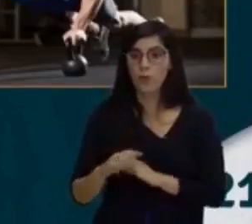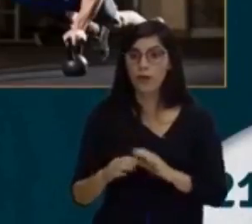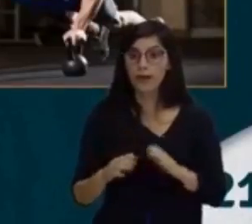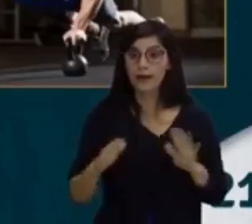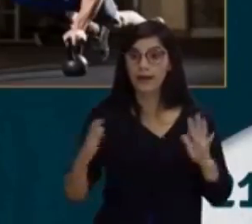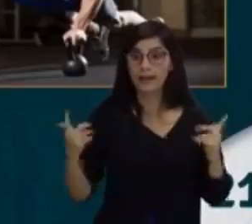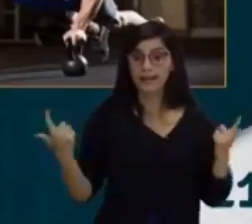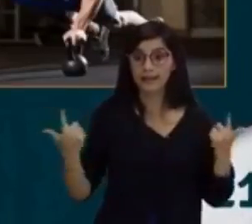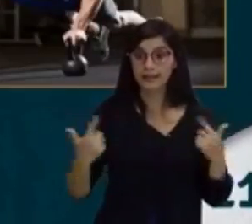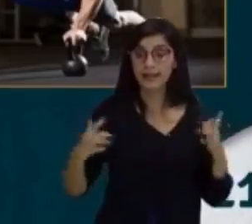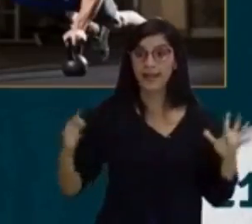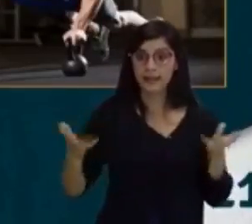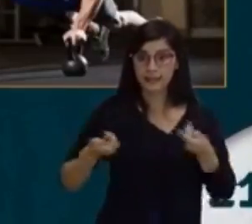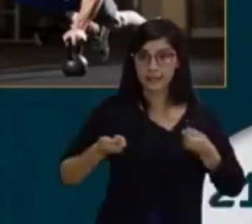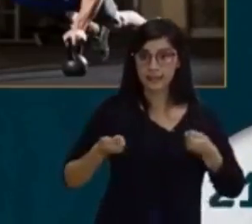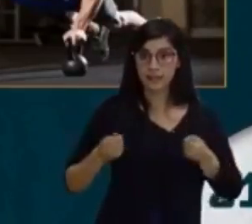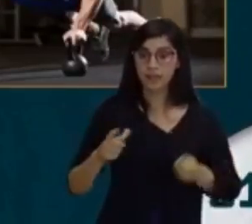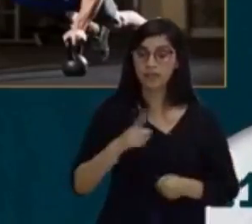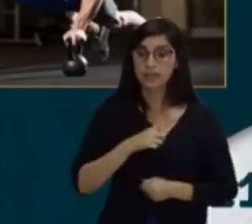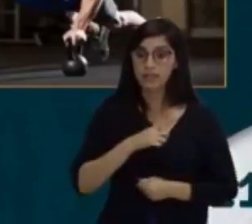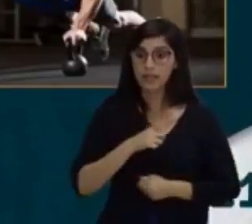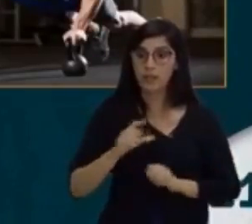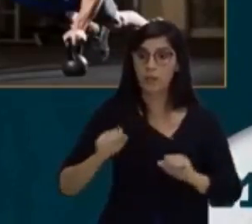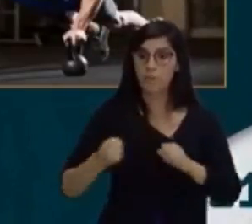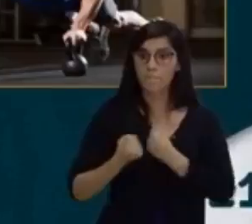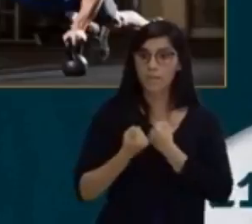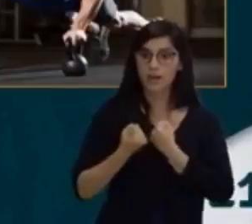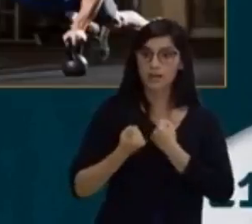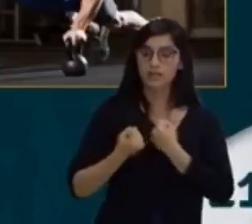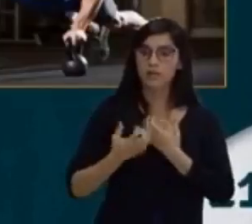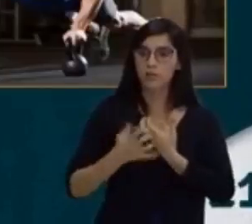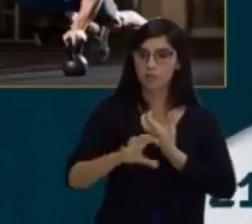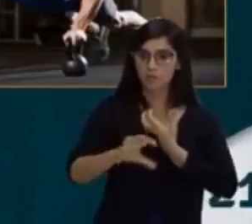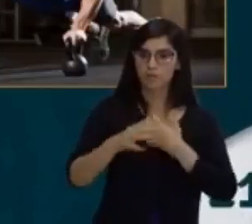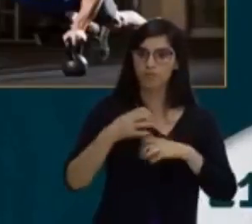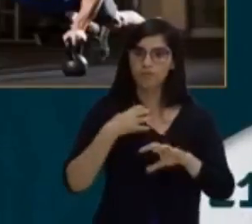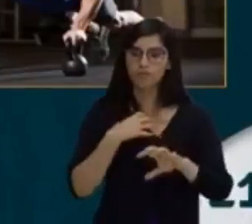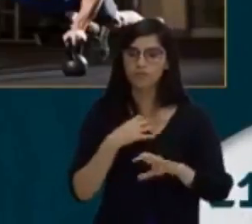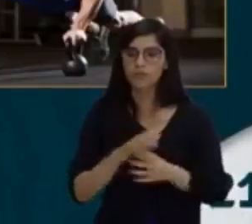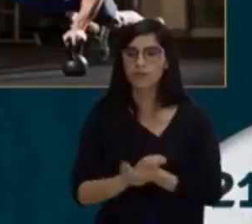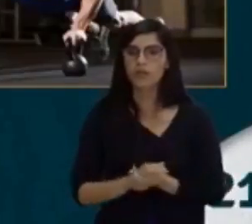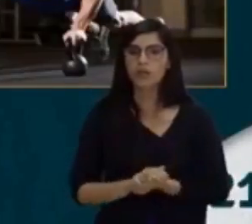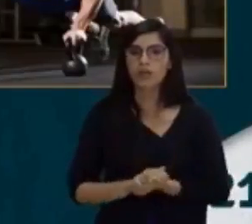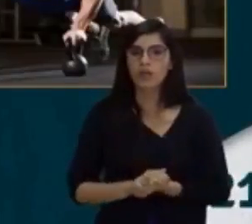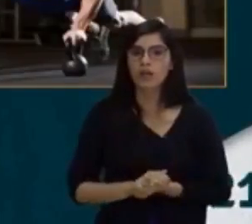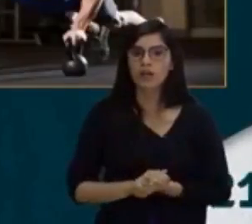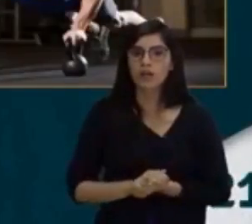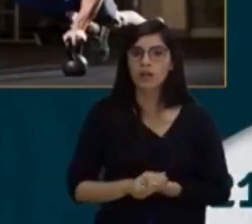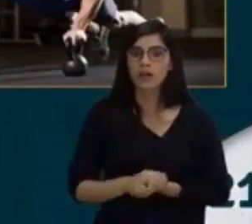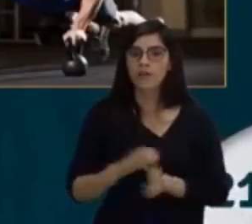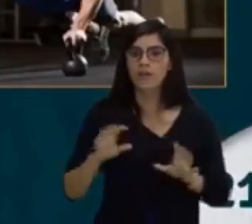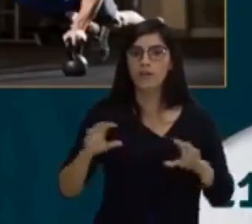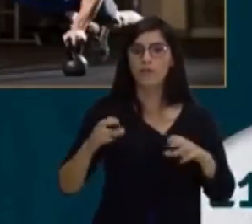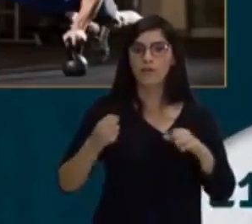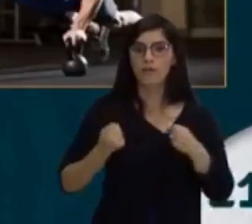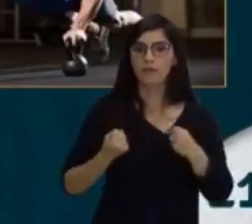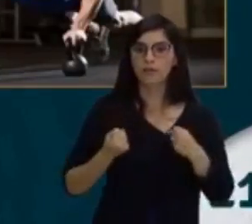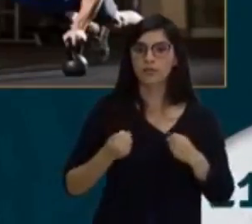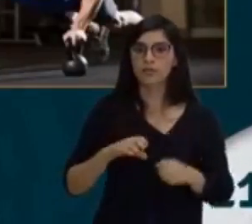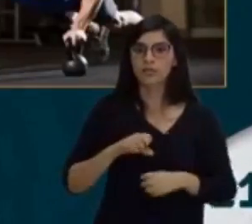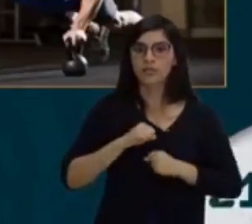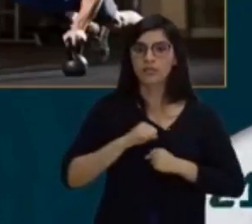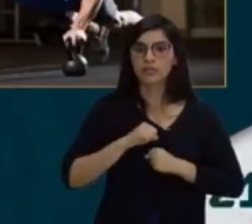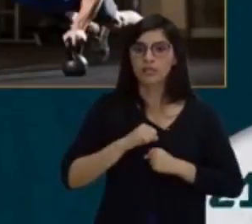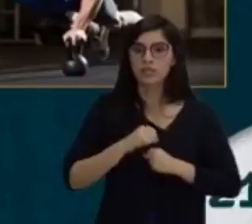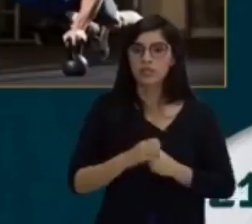Força de resistência ou resistência de força é a capacidade de resistência à fadiga em condições de